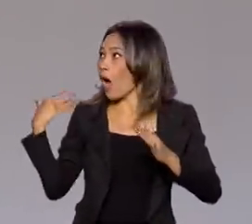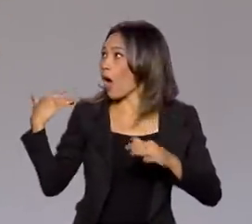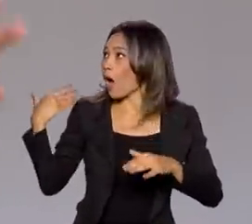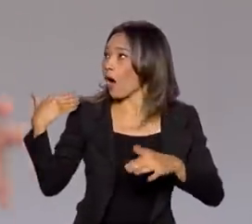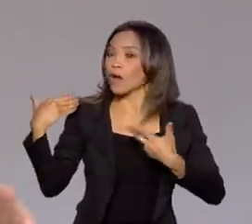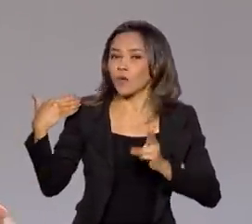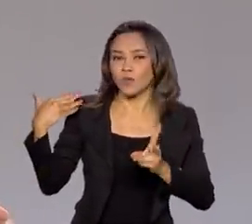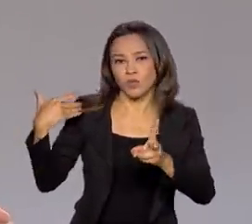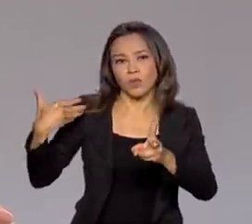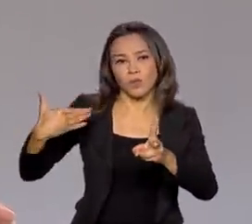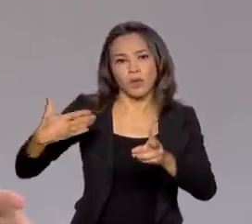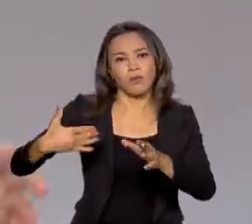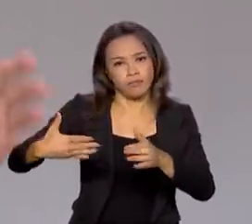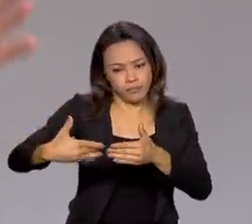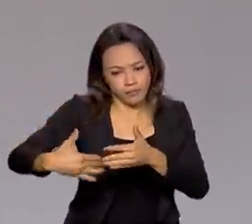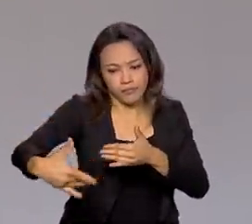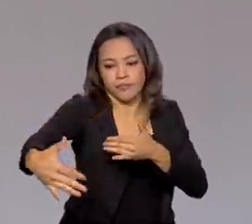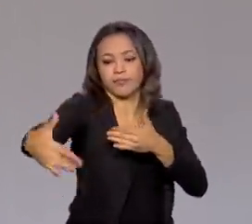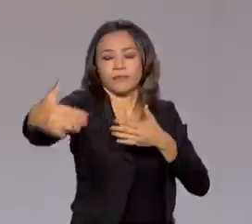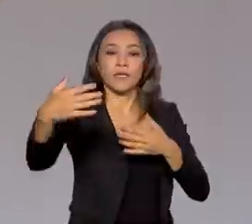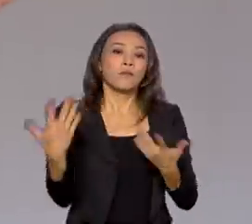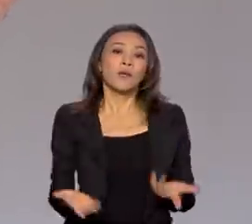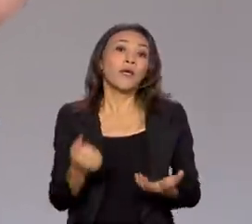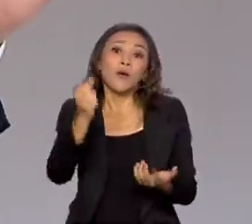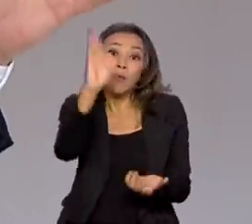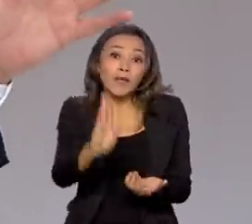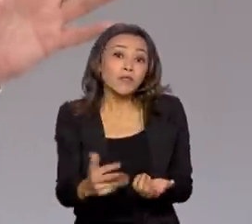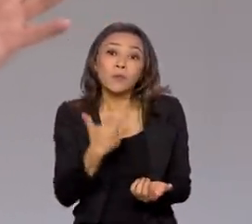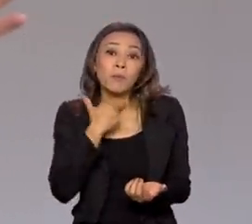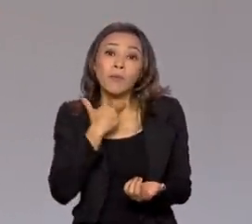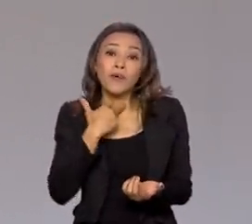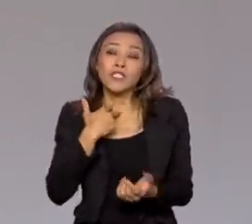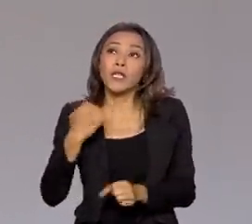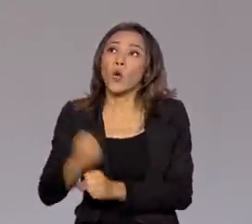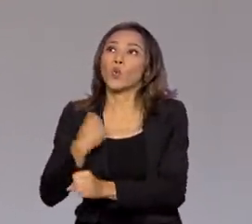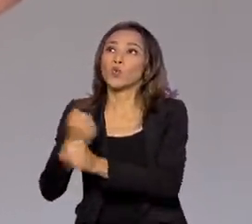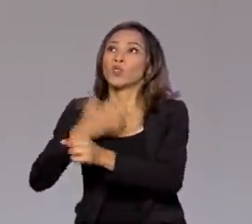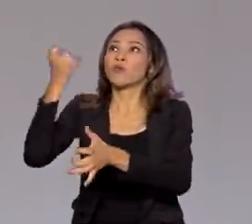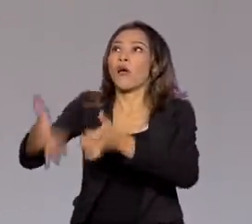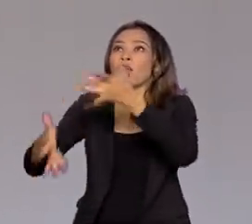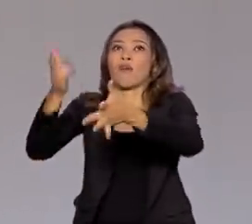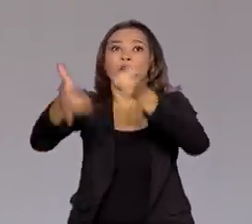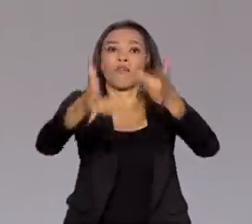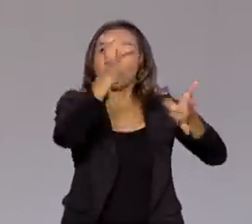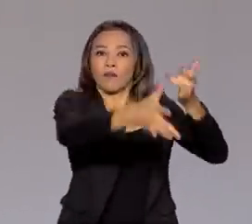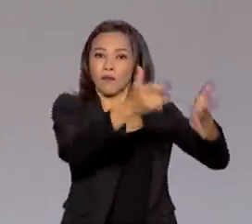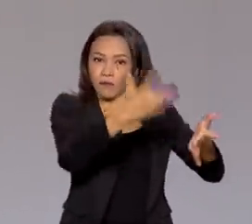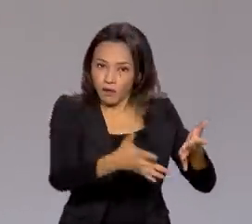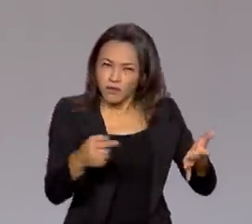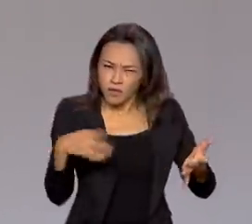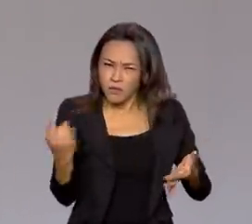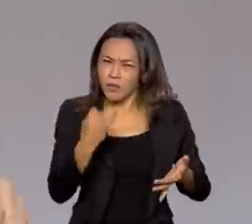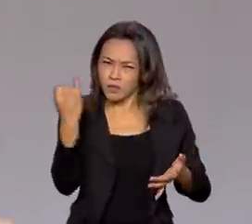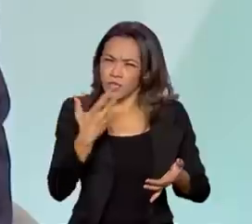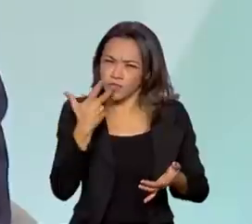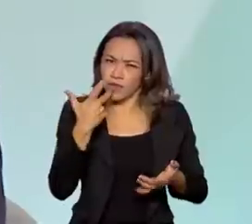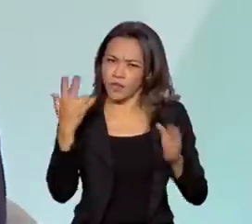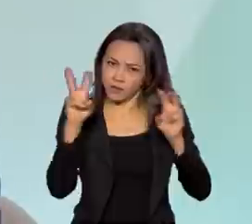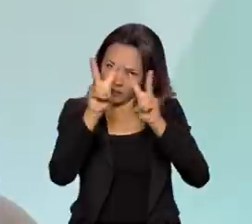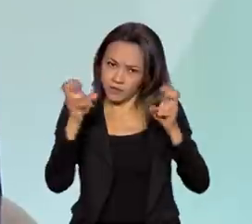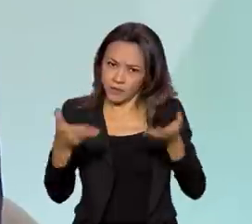mote do presidente Jair Bolsonaro que o Brasil não pode ter obras paradas. Isso é importante a gente ressaltar também, né, secretário?